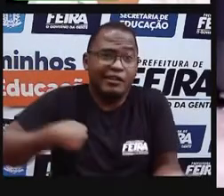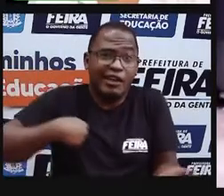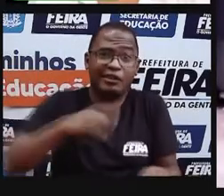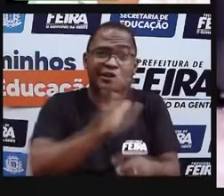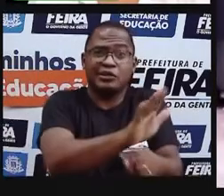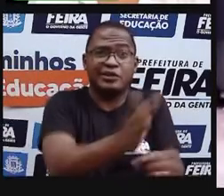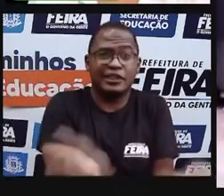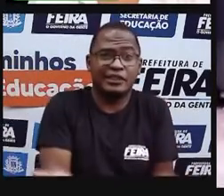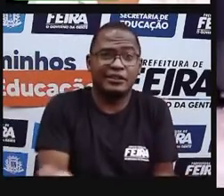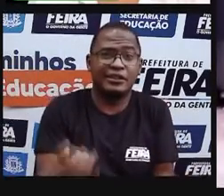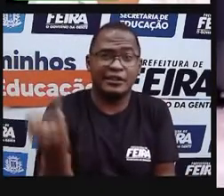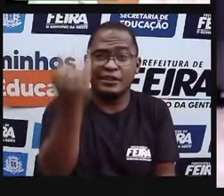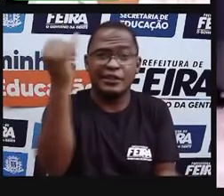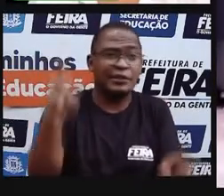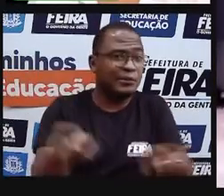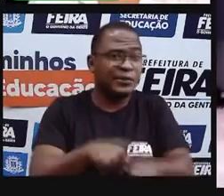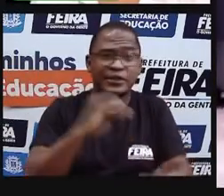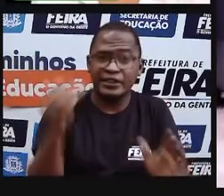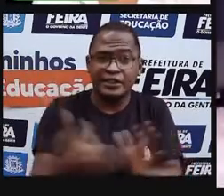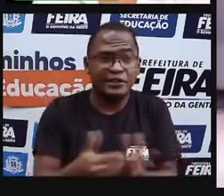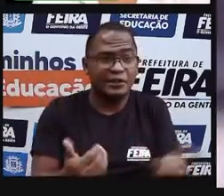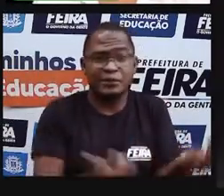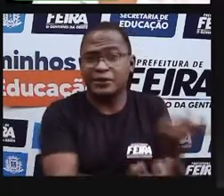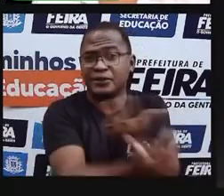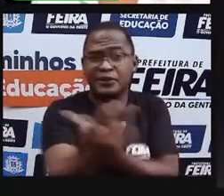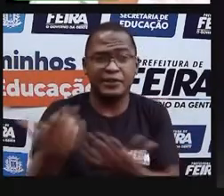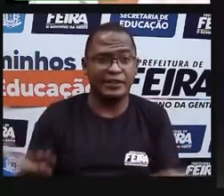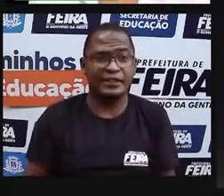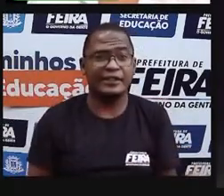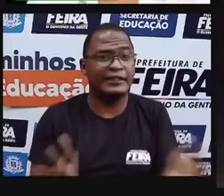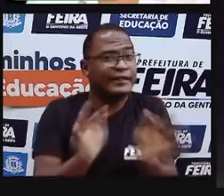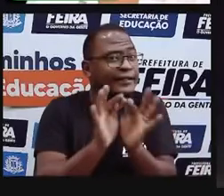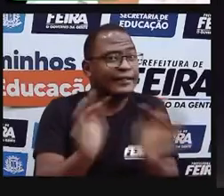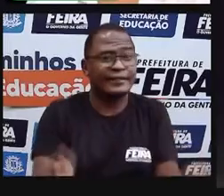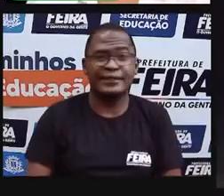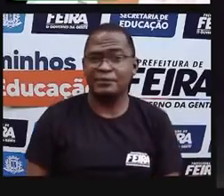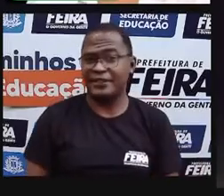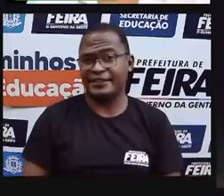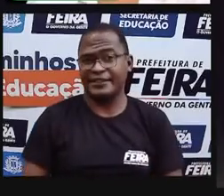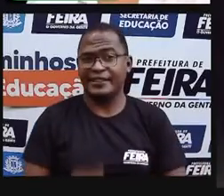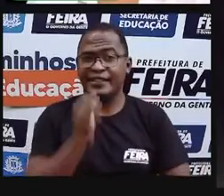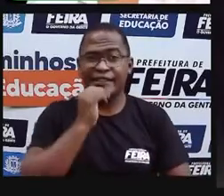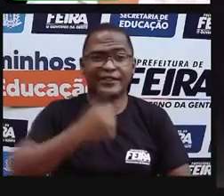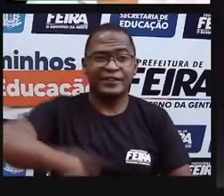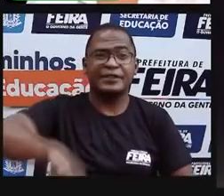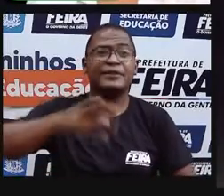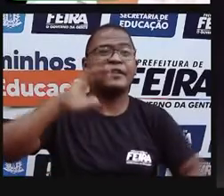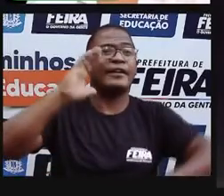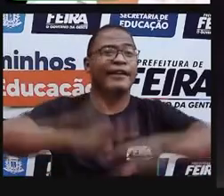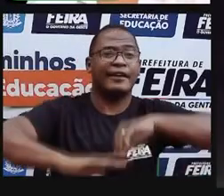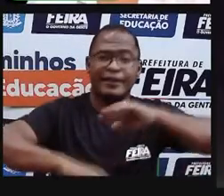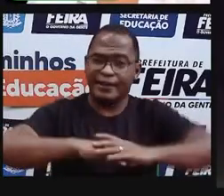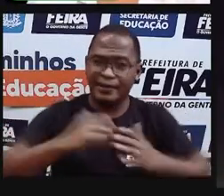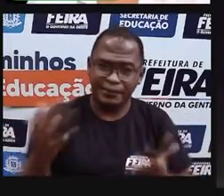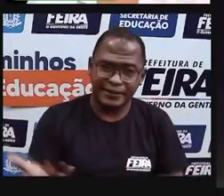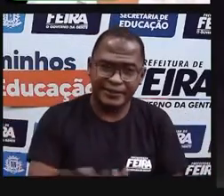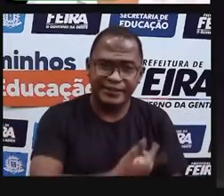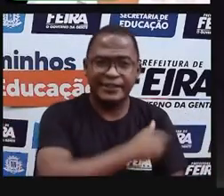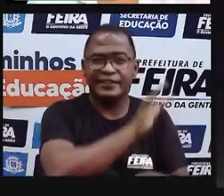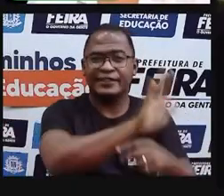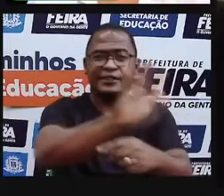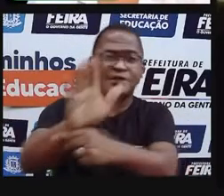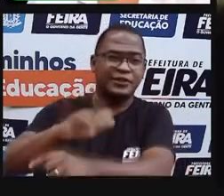ou influência sobre um grande número de pessoas, e sim desenvolver a capacidade de cativar quem está próximo a você. Então,